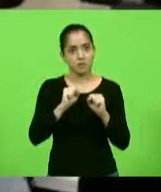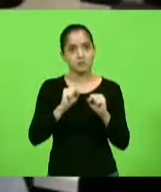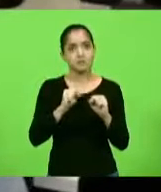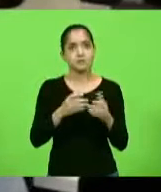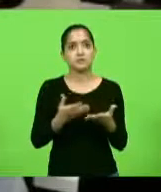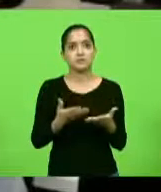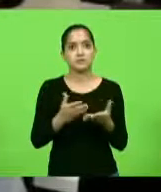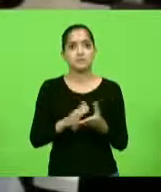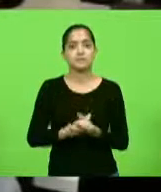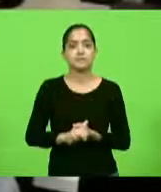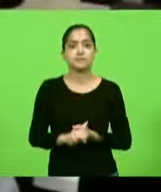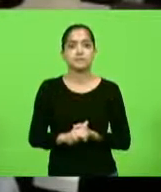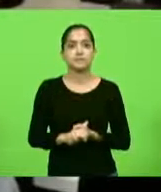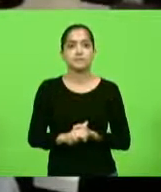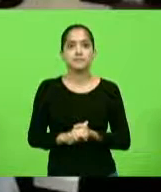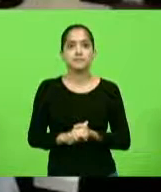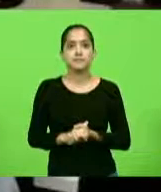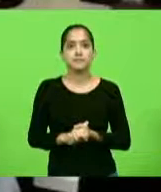amiga, por favor.